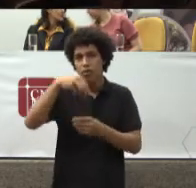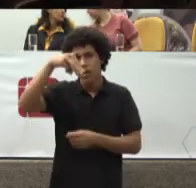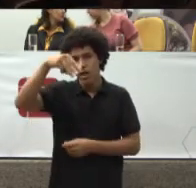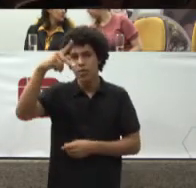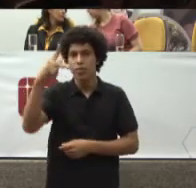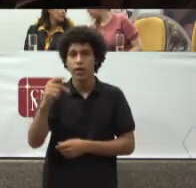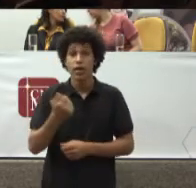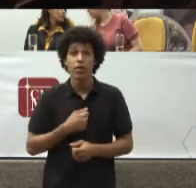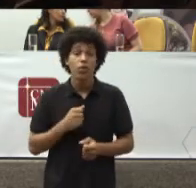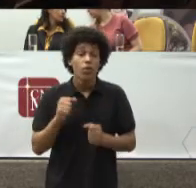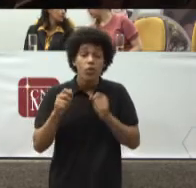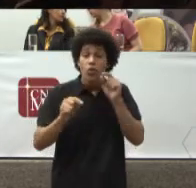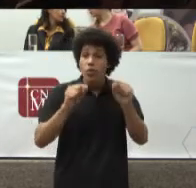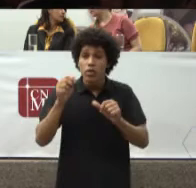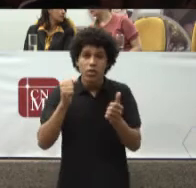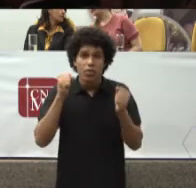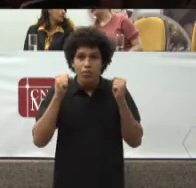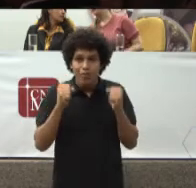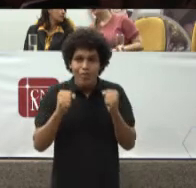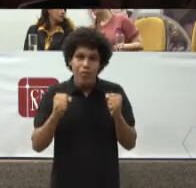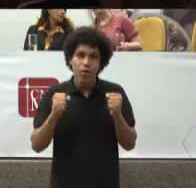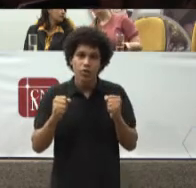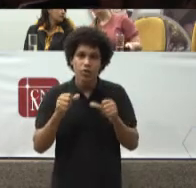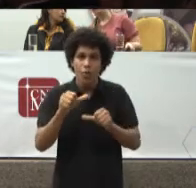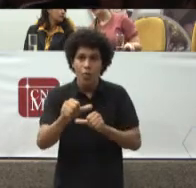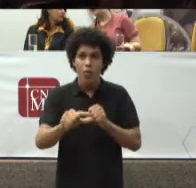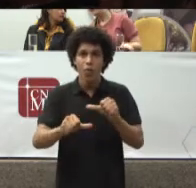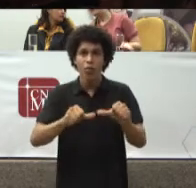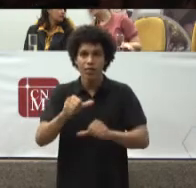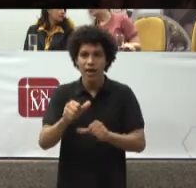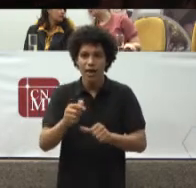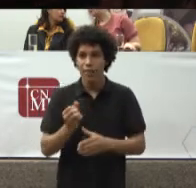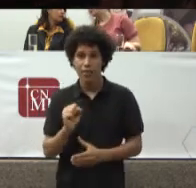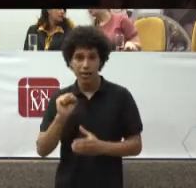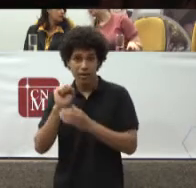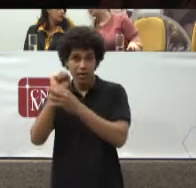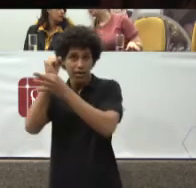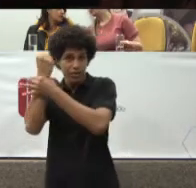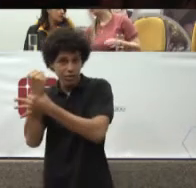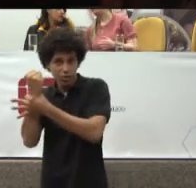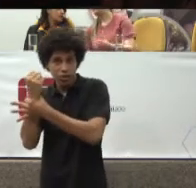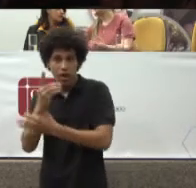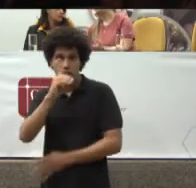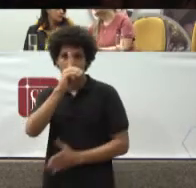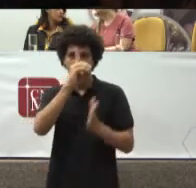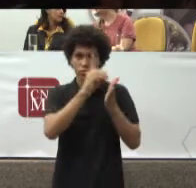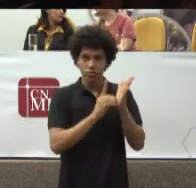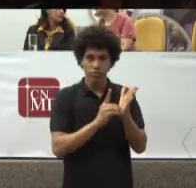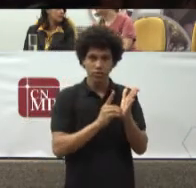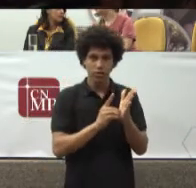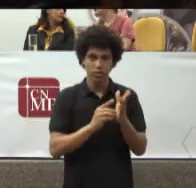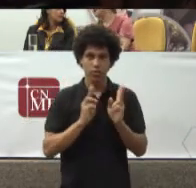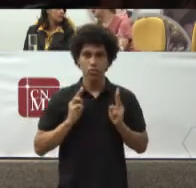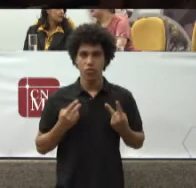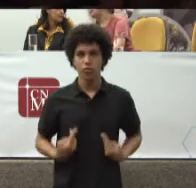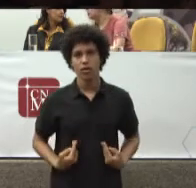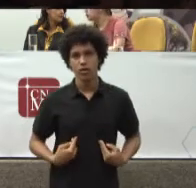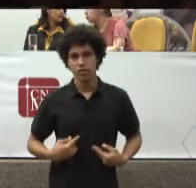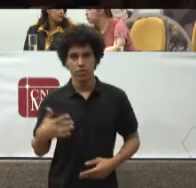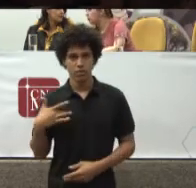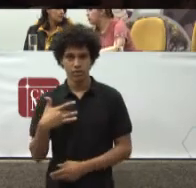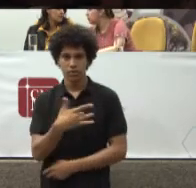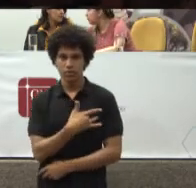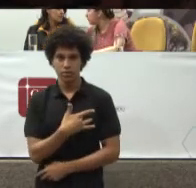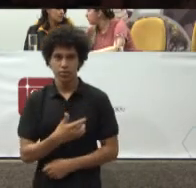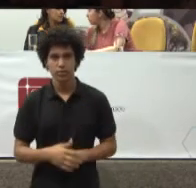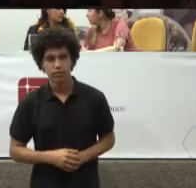Alterar Para garantir O direito Humano A saúde Eu Vamos para trás